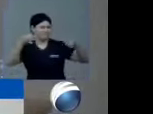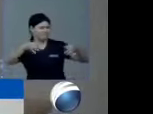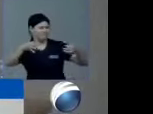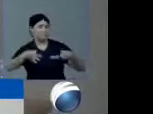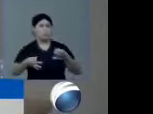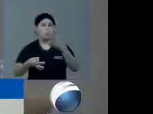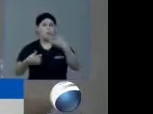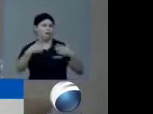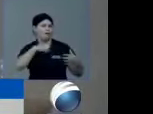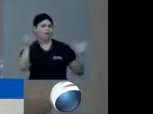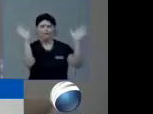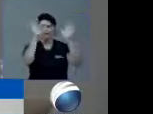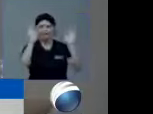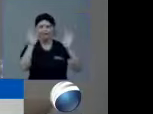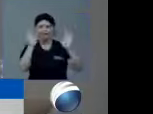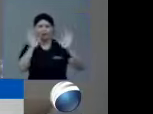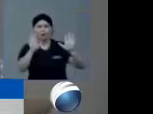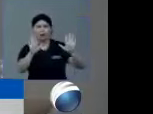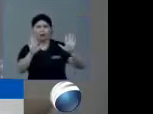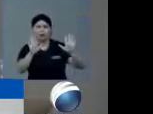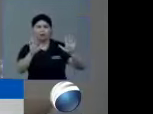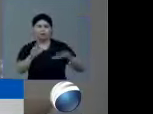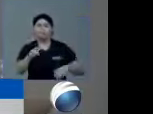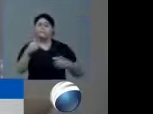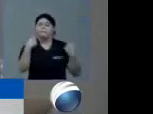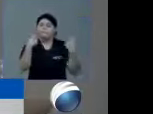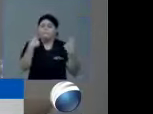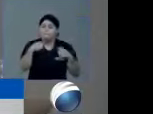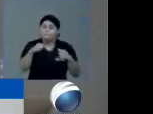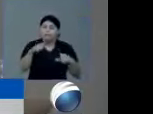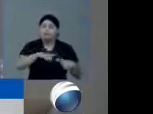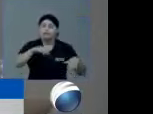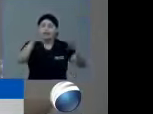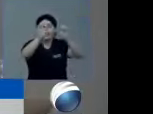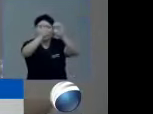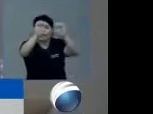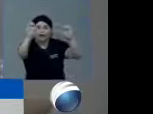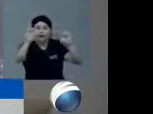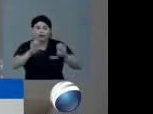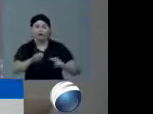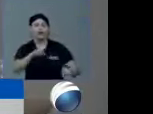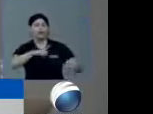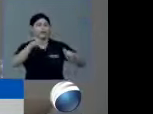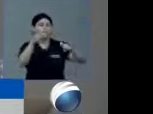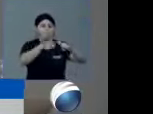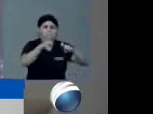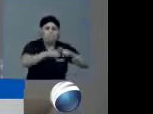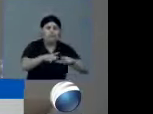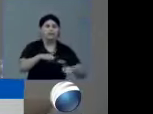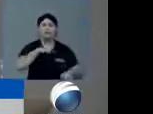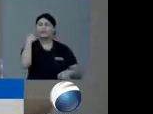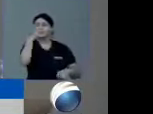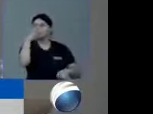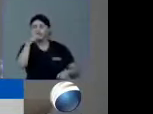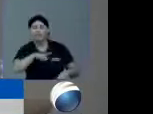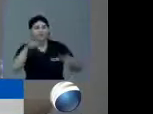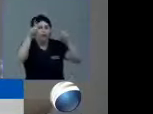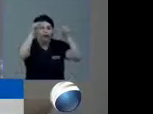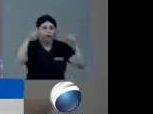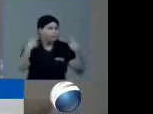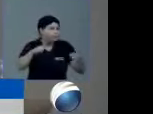feliz. Mas tem que ter estrutura, tem que ter médico, tem que ter dentista, tem que ter enfermeira para atender o povo.